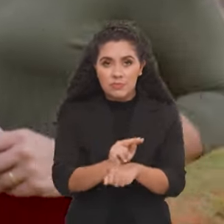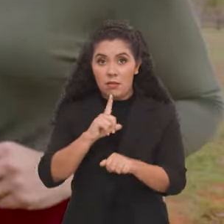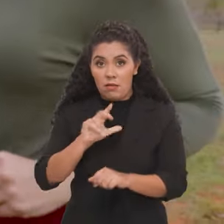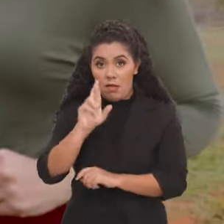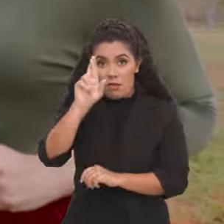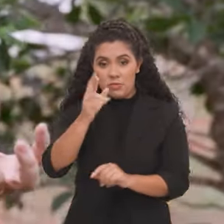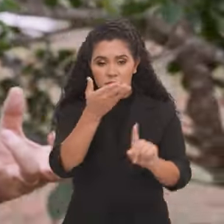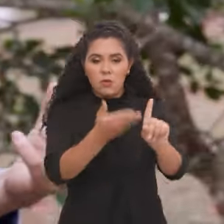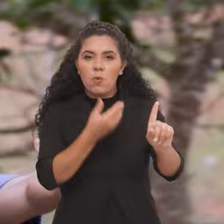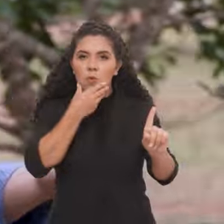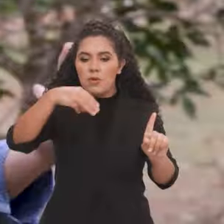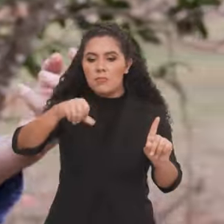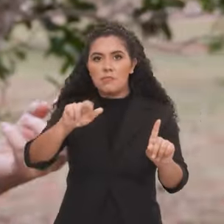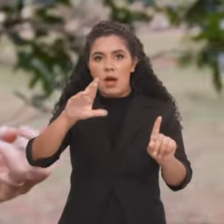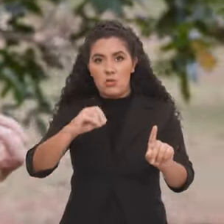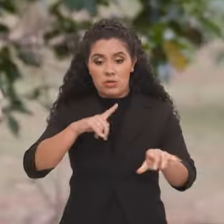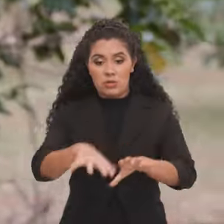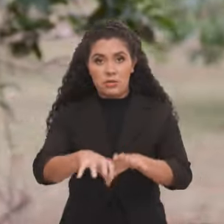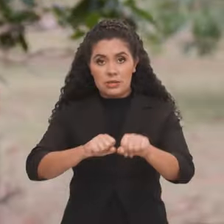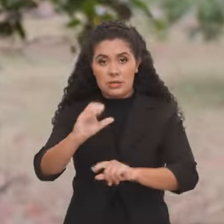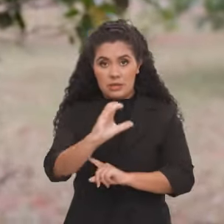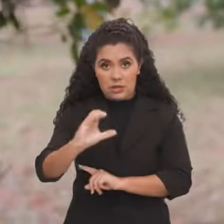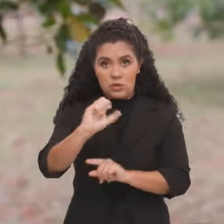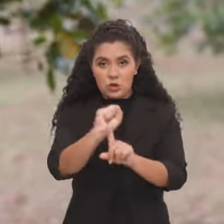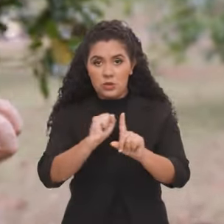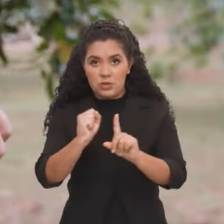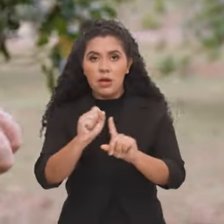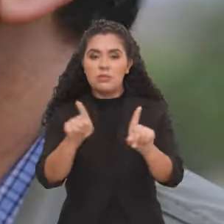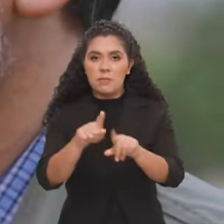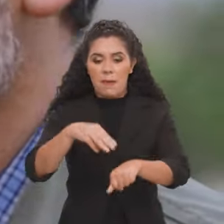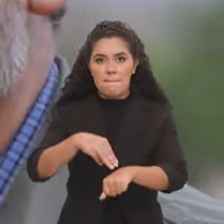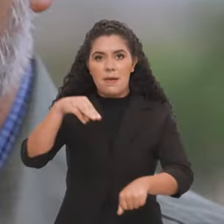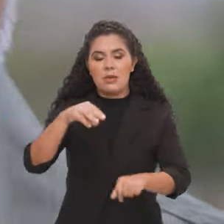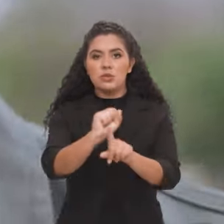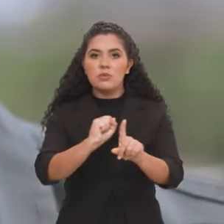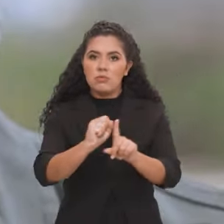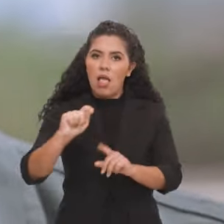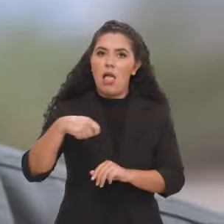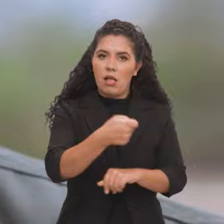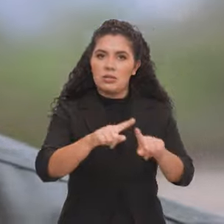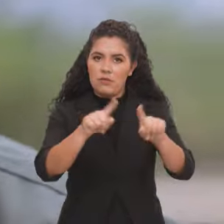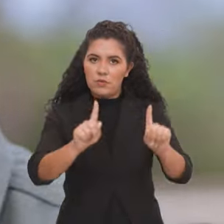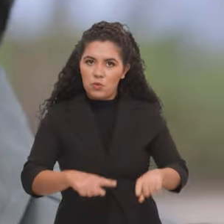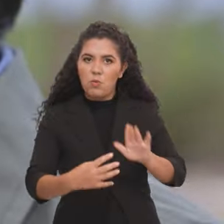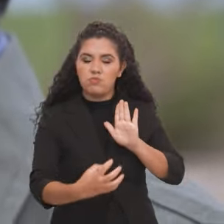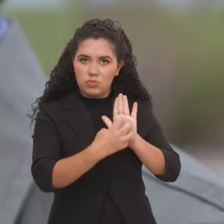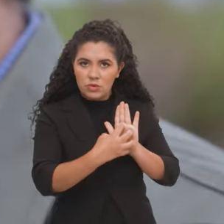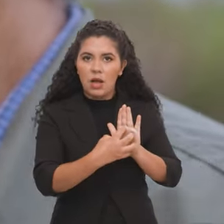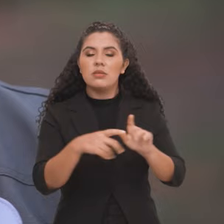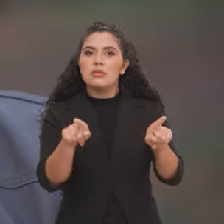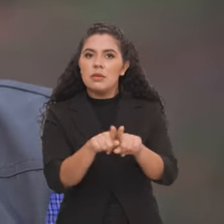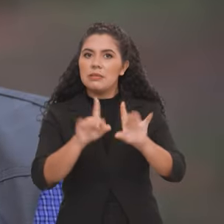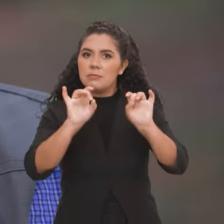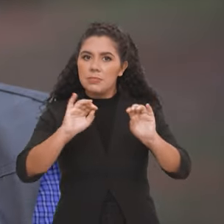No comando da instituição está Mauro Pires, graduado em Ciências Sociais e mestre em Sociologia. É servidor público federal